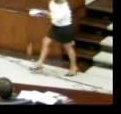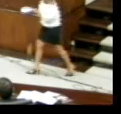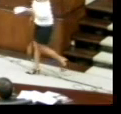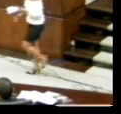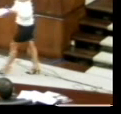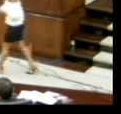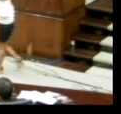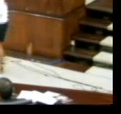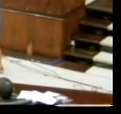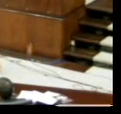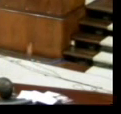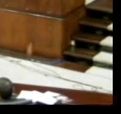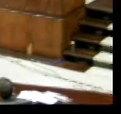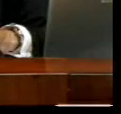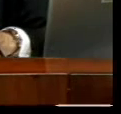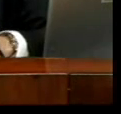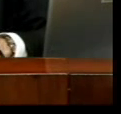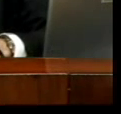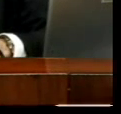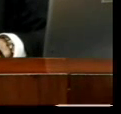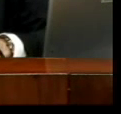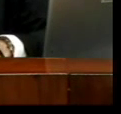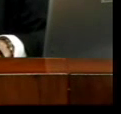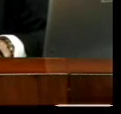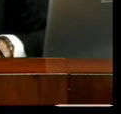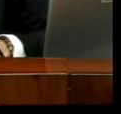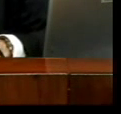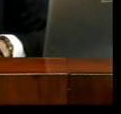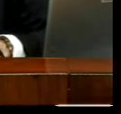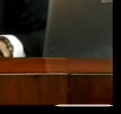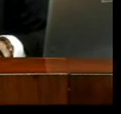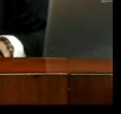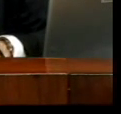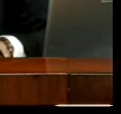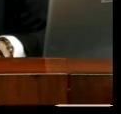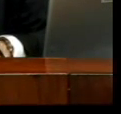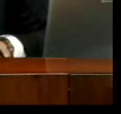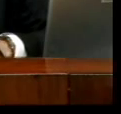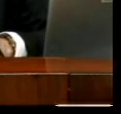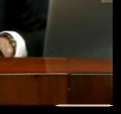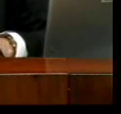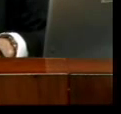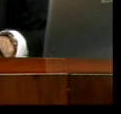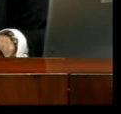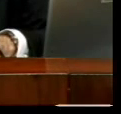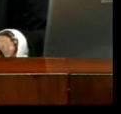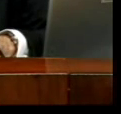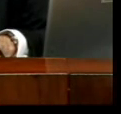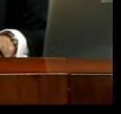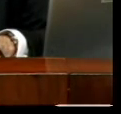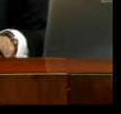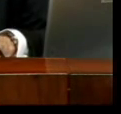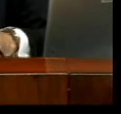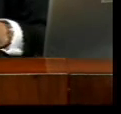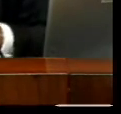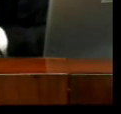Para uma comunicação de liderança pela bancada do PSB, deputada Lisiane, a tribuna está à sua disposição.